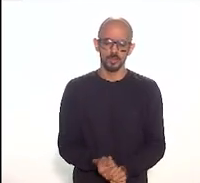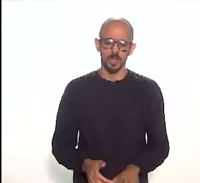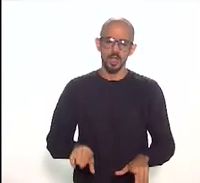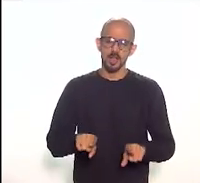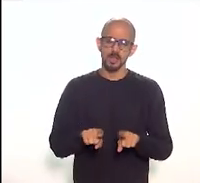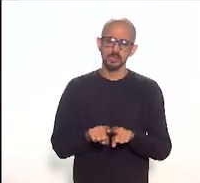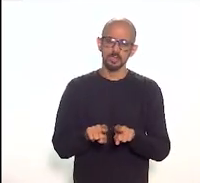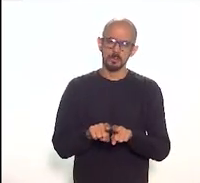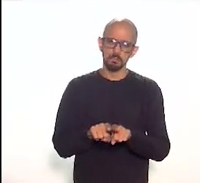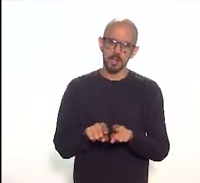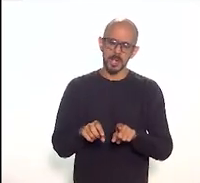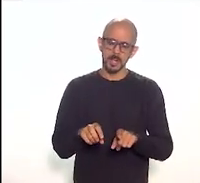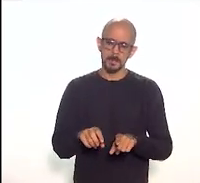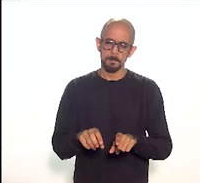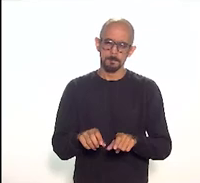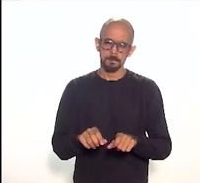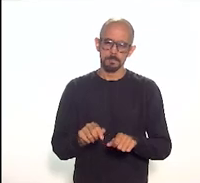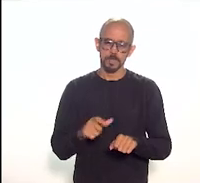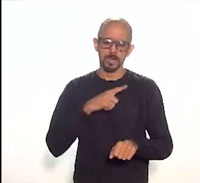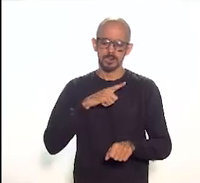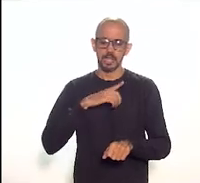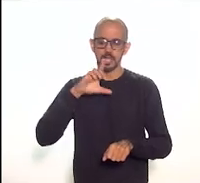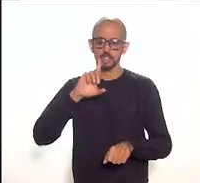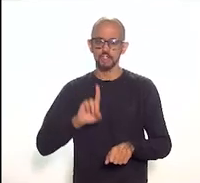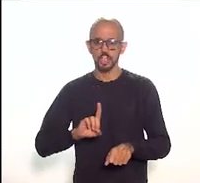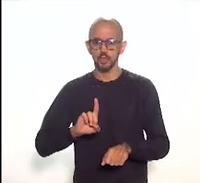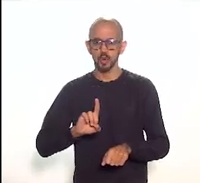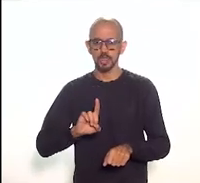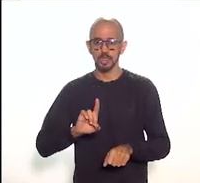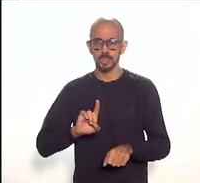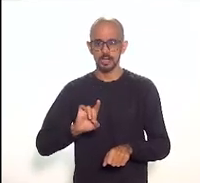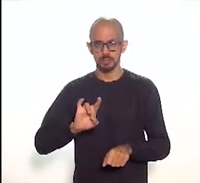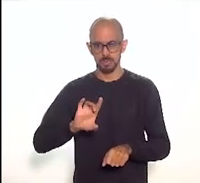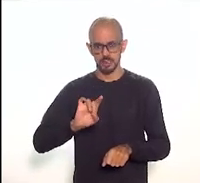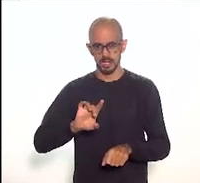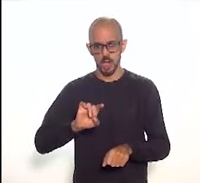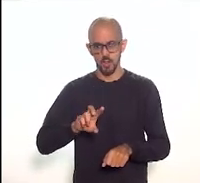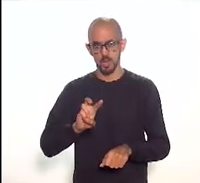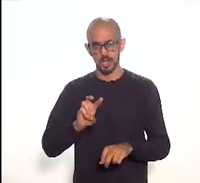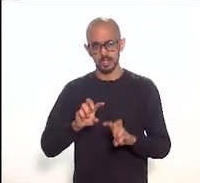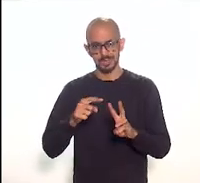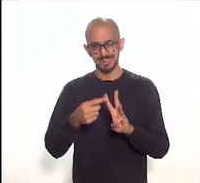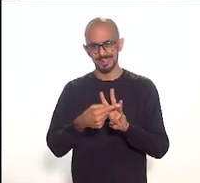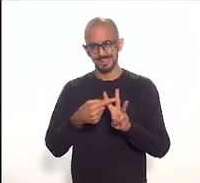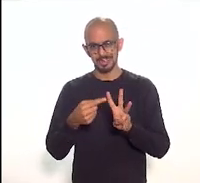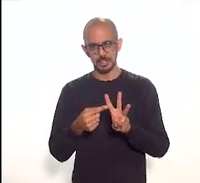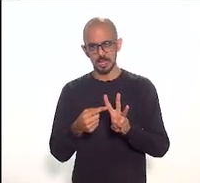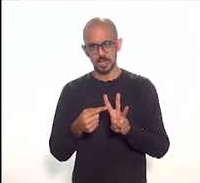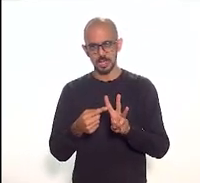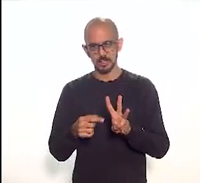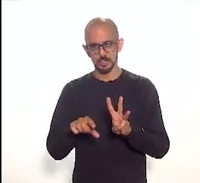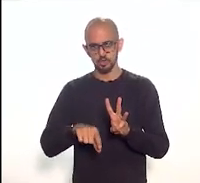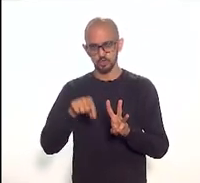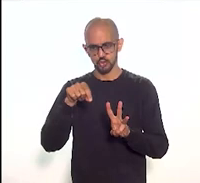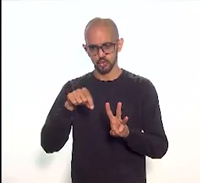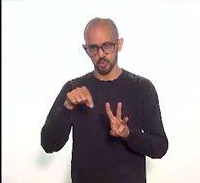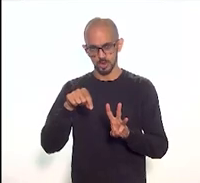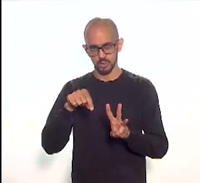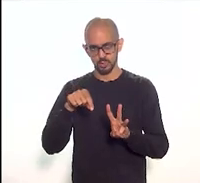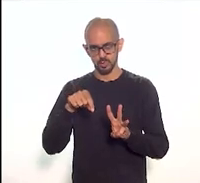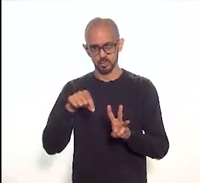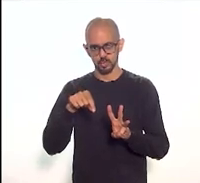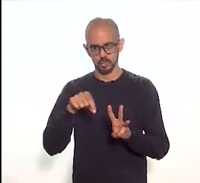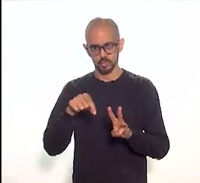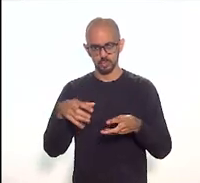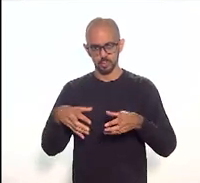considerando ainda que se prevê na diretoria executiva a participação de três indicados dentre os membros do comitê recomendamos que se aumente